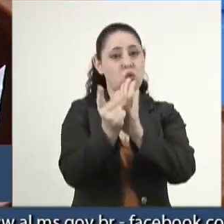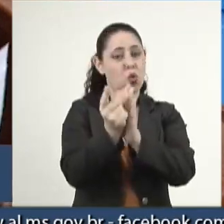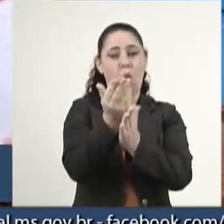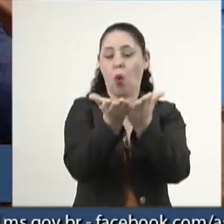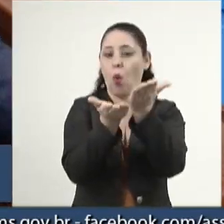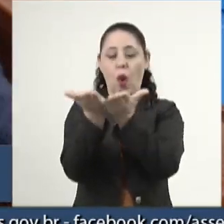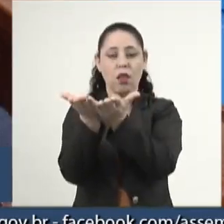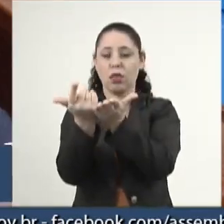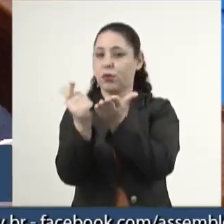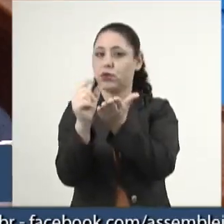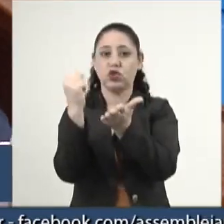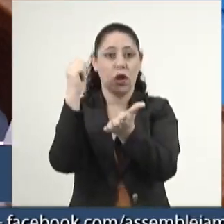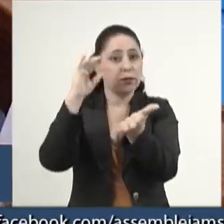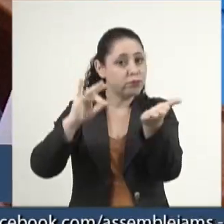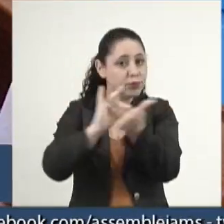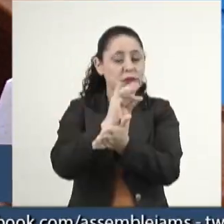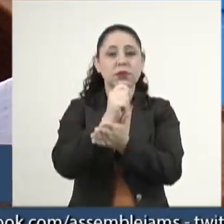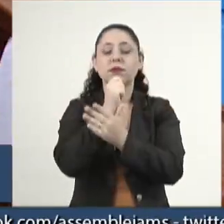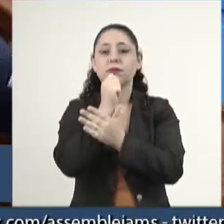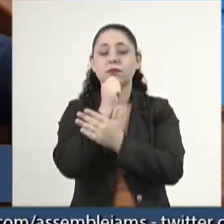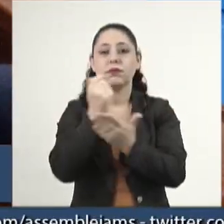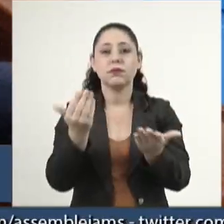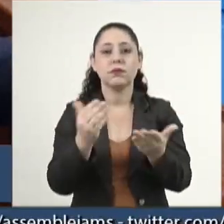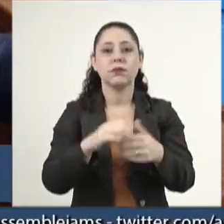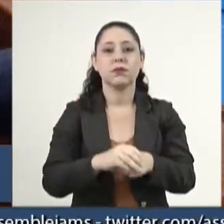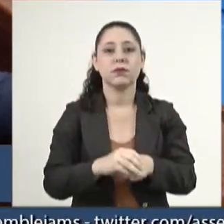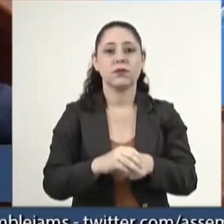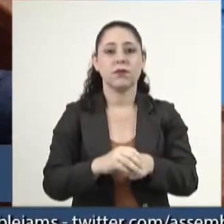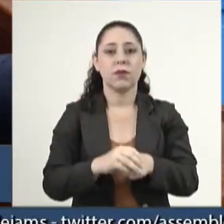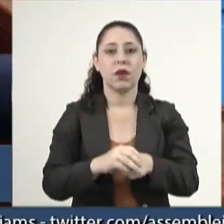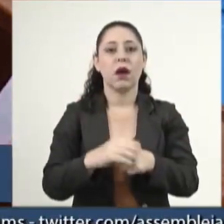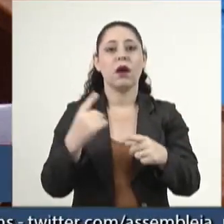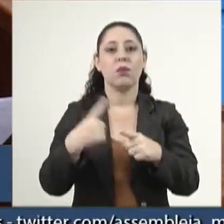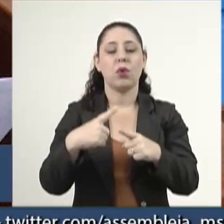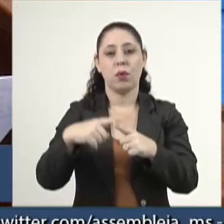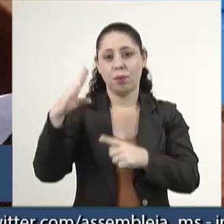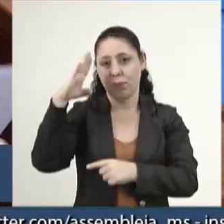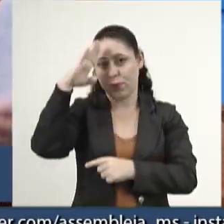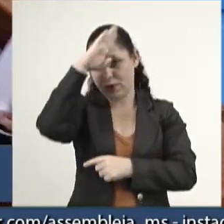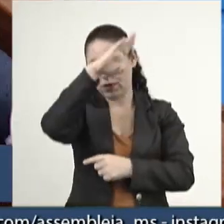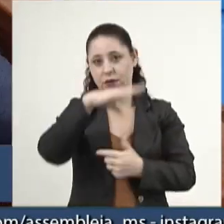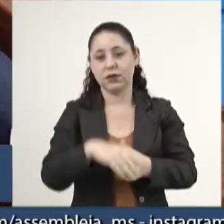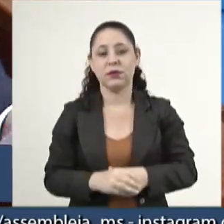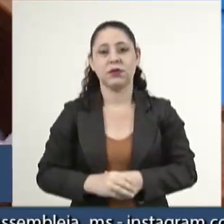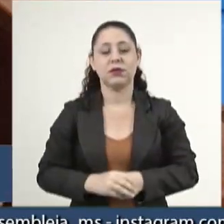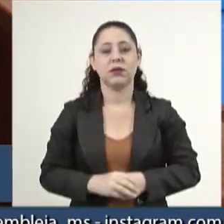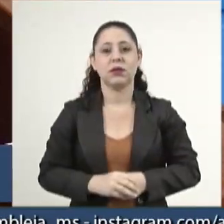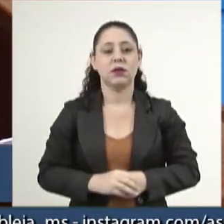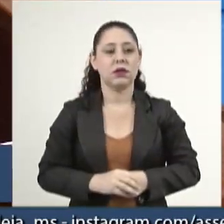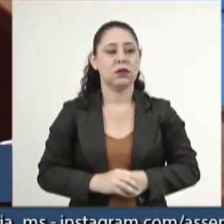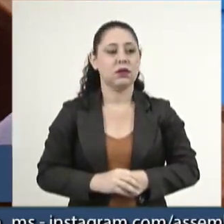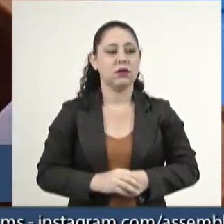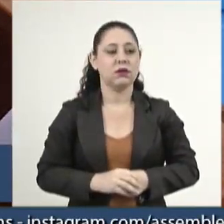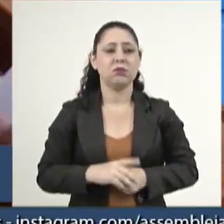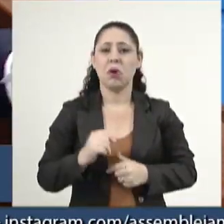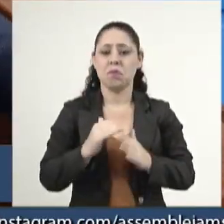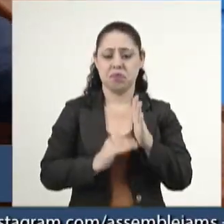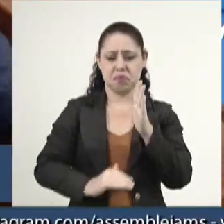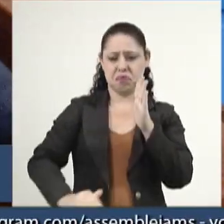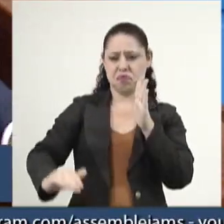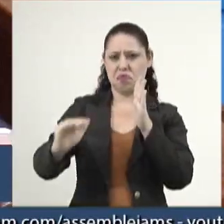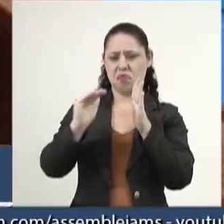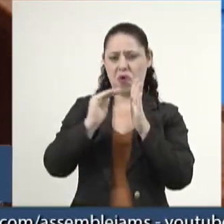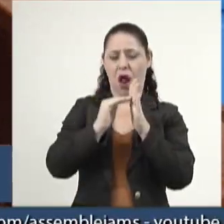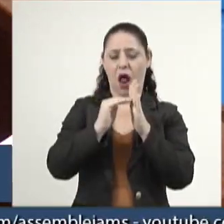Todos nós sabemos que o ex-presidente Bolsonaro elevou o chamado